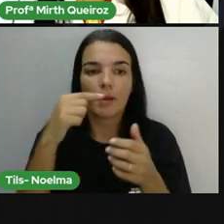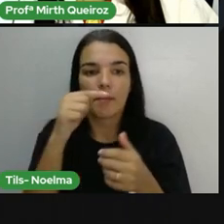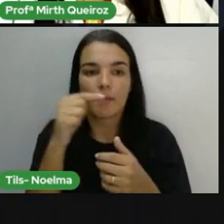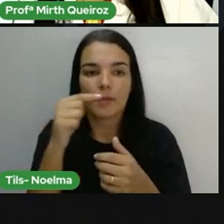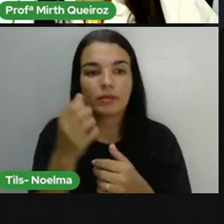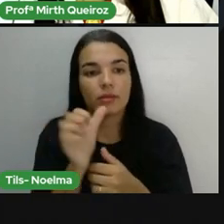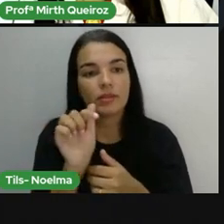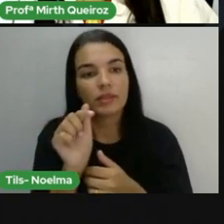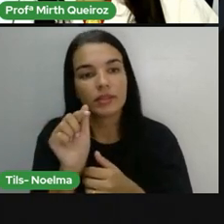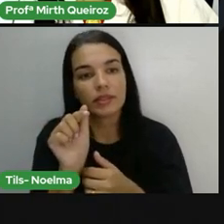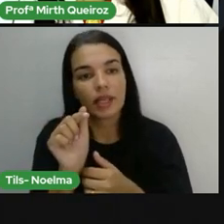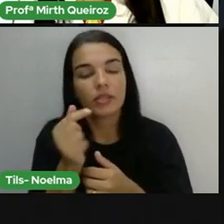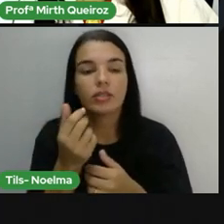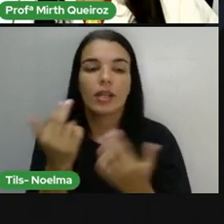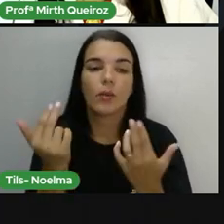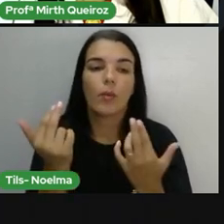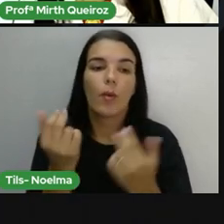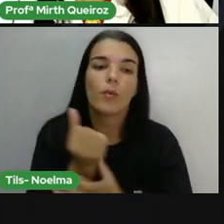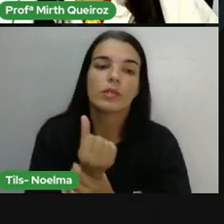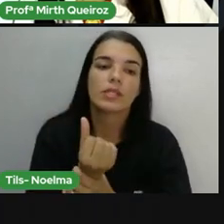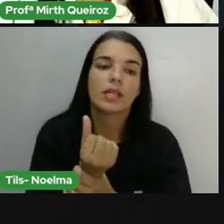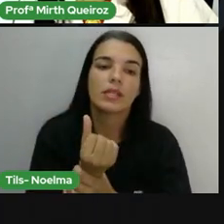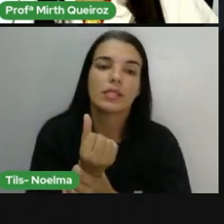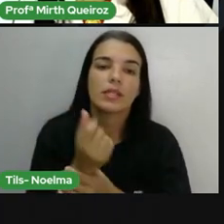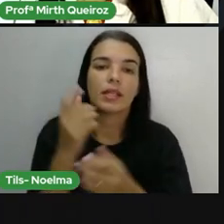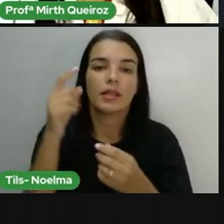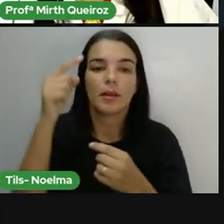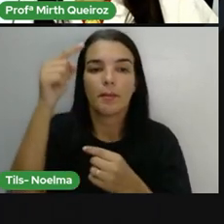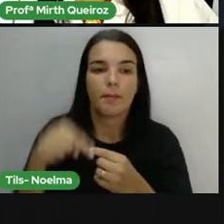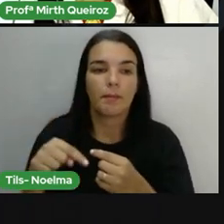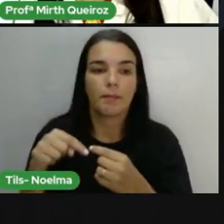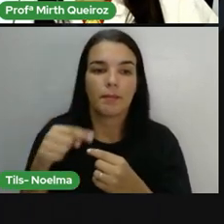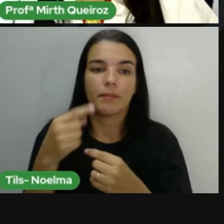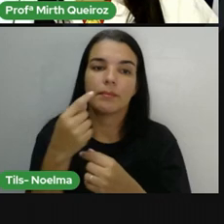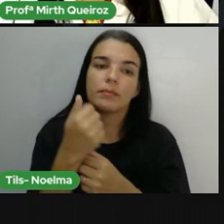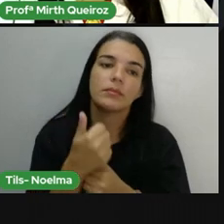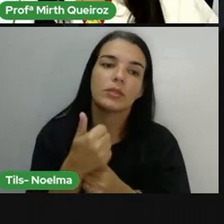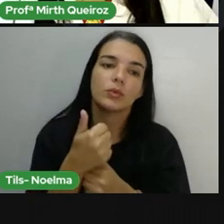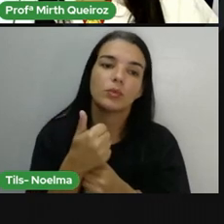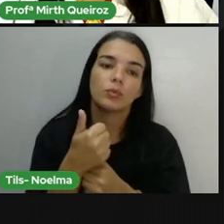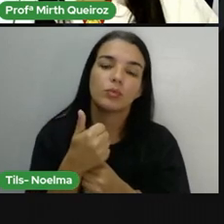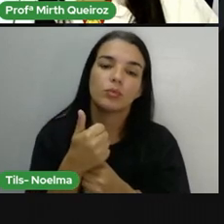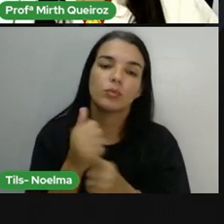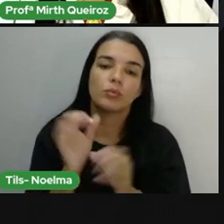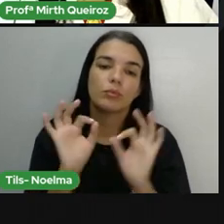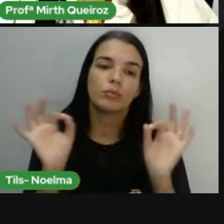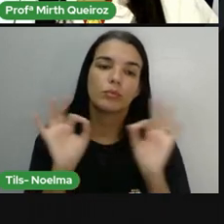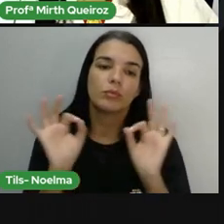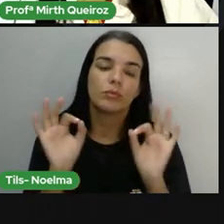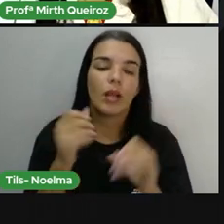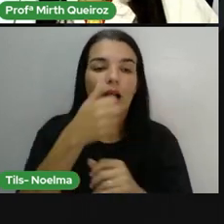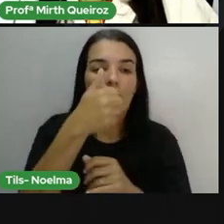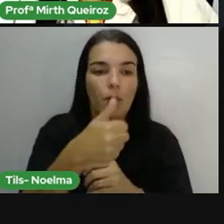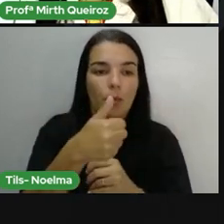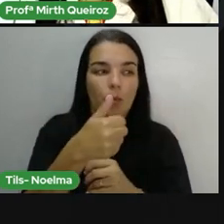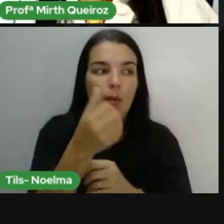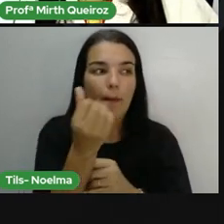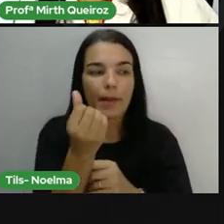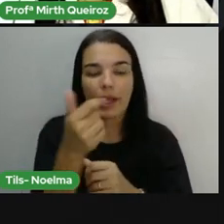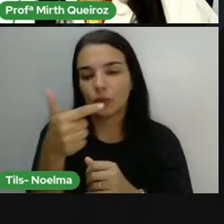6. E nós vamos abaixar o 1, porque não tem nenhum número aí para diminuí-lo. Aí, vai ficar como?